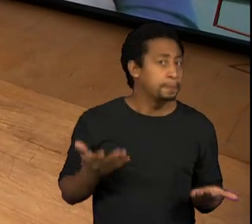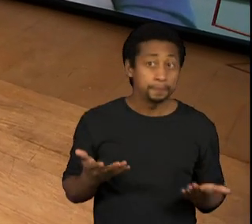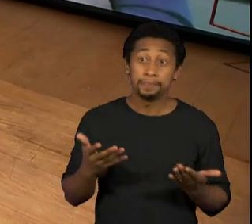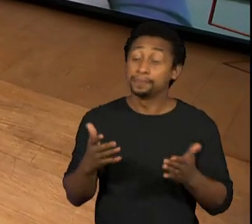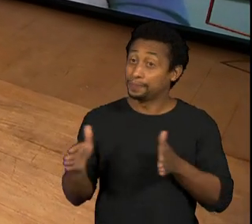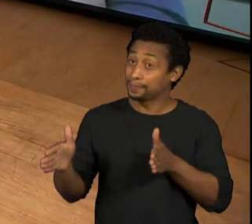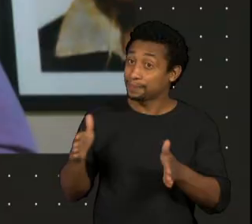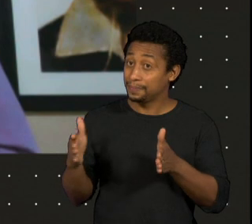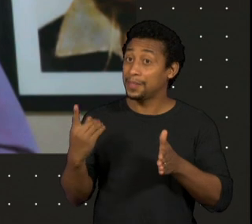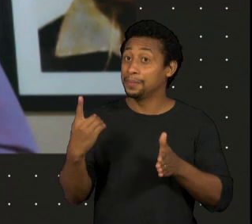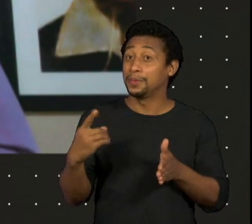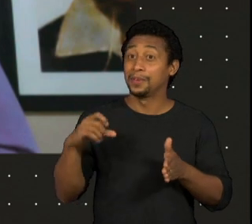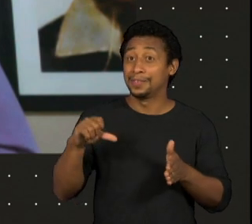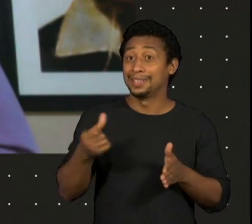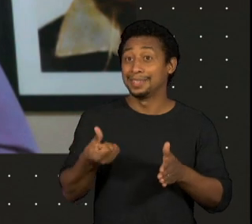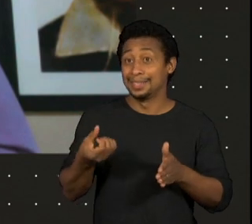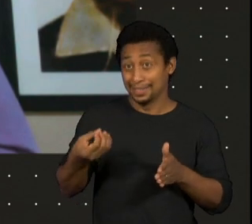né?